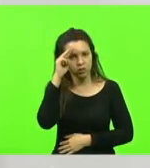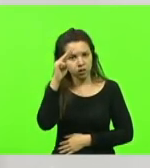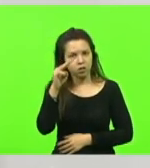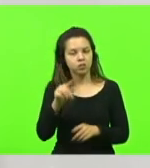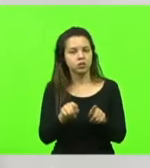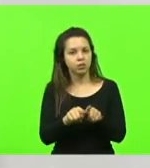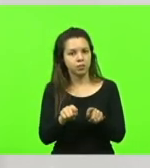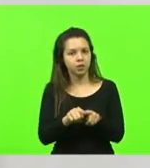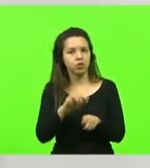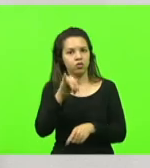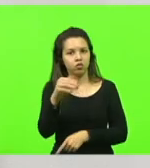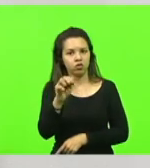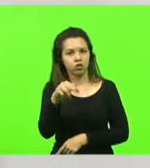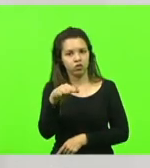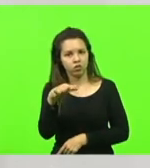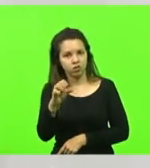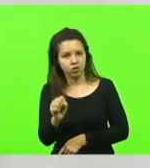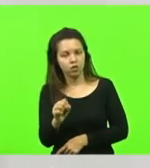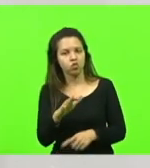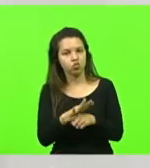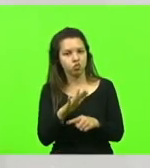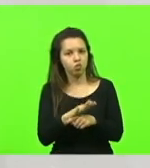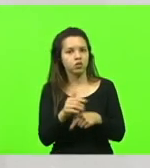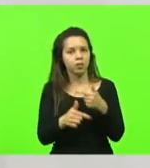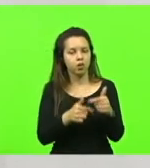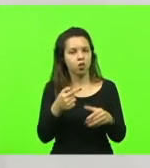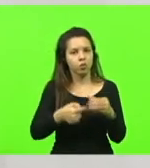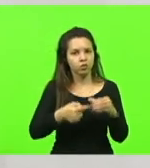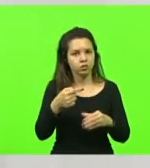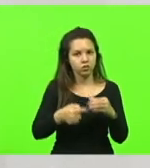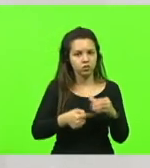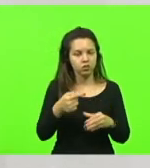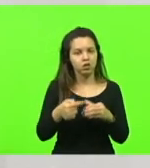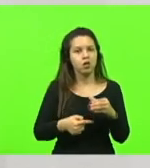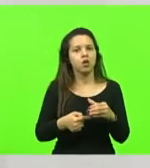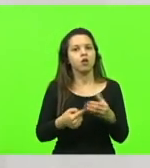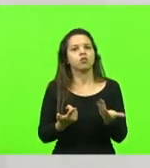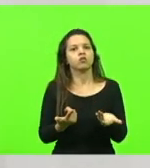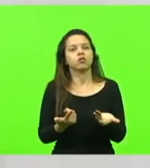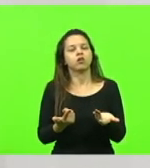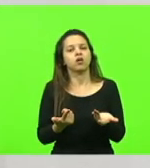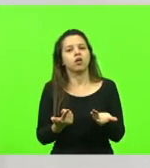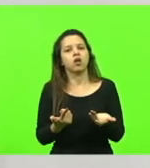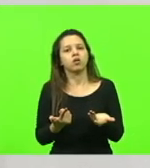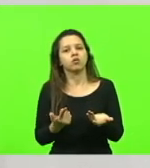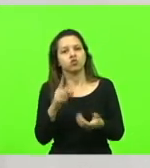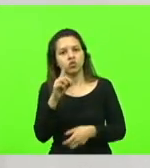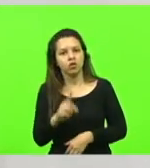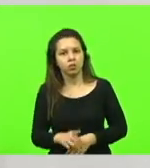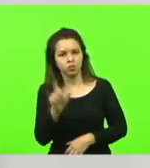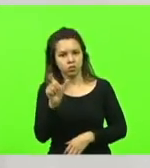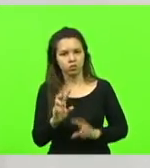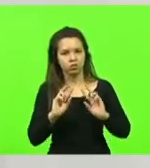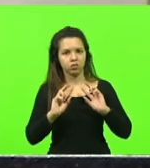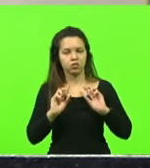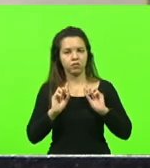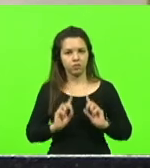aqui na comissão que eu presido, é a Comissão de Defesa dos Direitos da Pessoa com Deficiência. Obrigado, senhor.